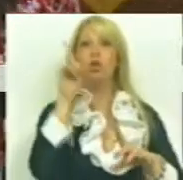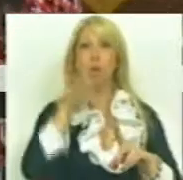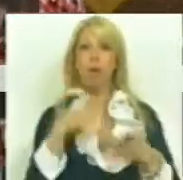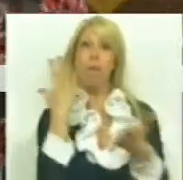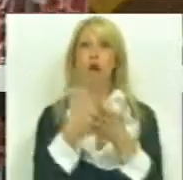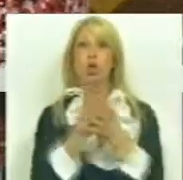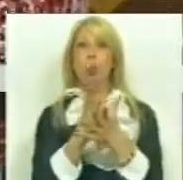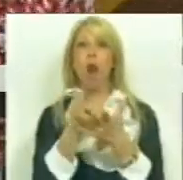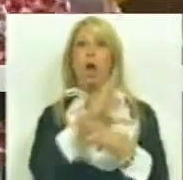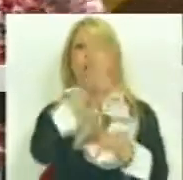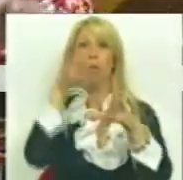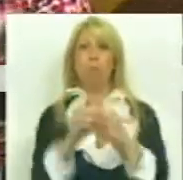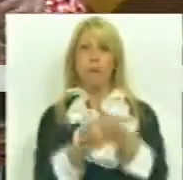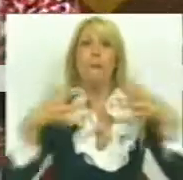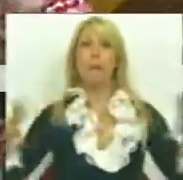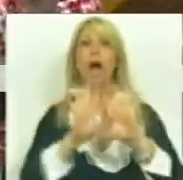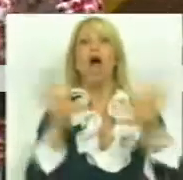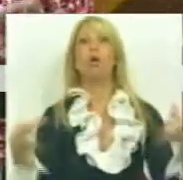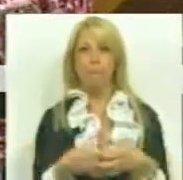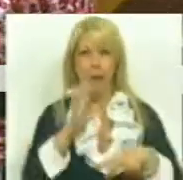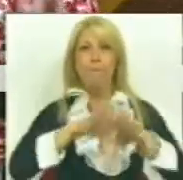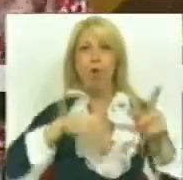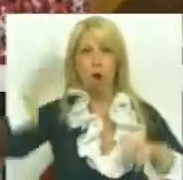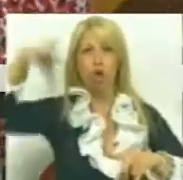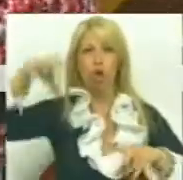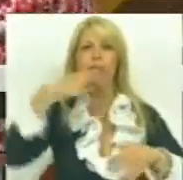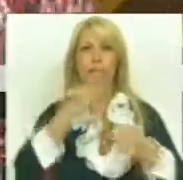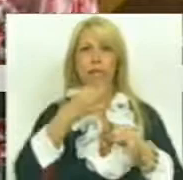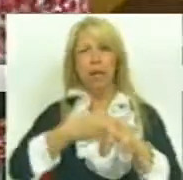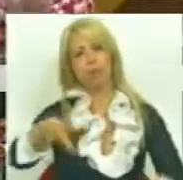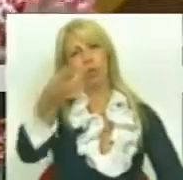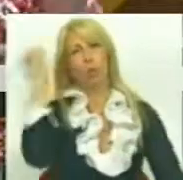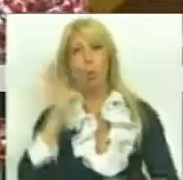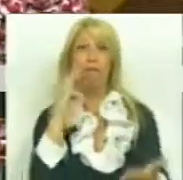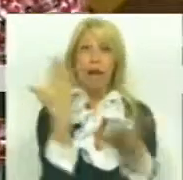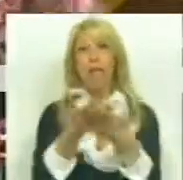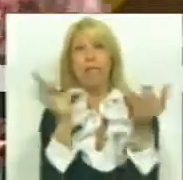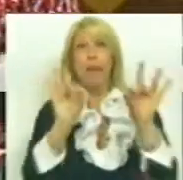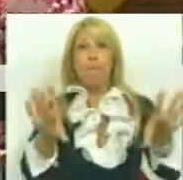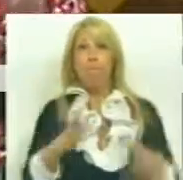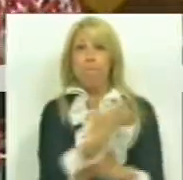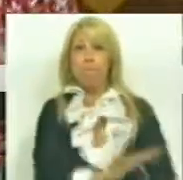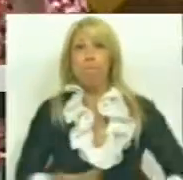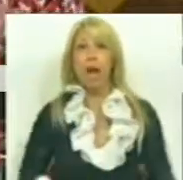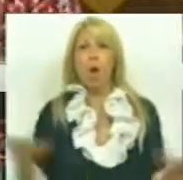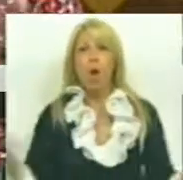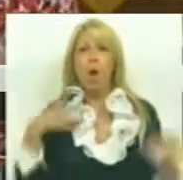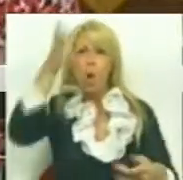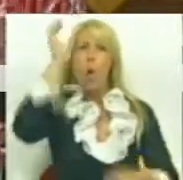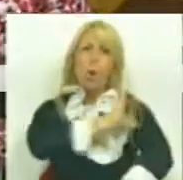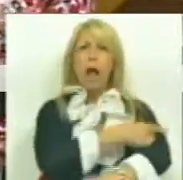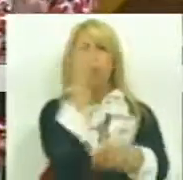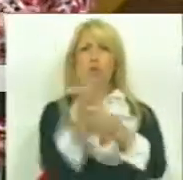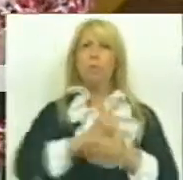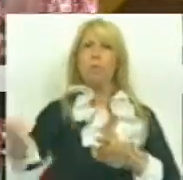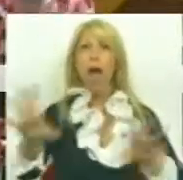estar a chover em setembro. É porque isso vai originar desemprego. E, portanto, diga-nos lá, de uma vez por todas, tenha a coragem de assumir as suas